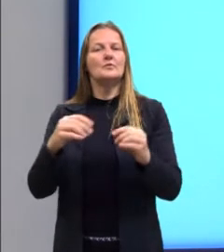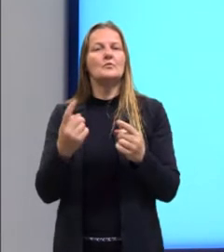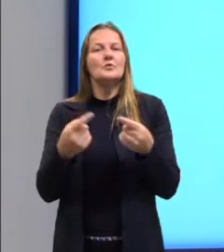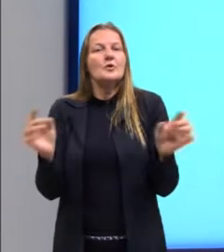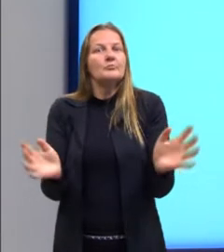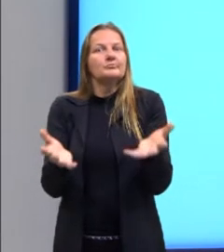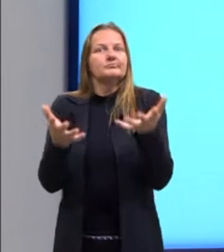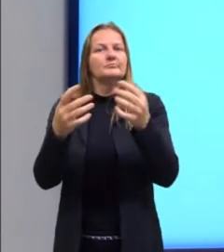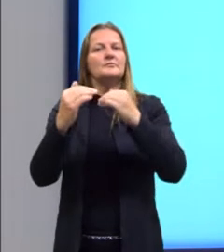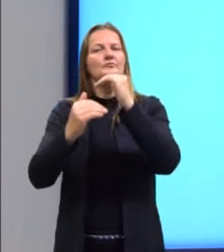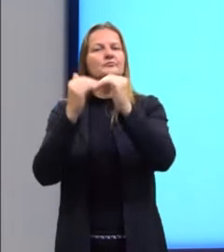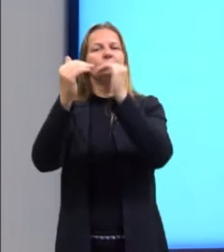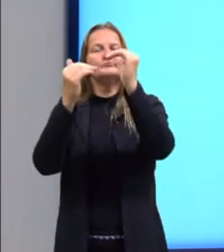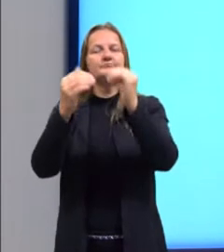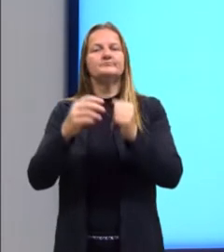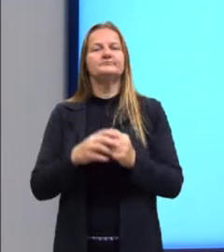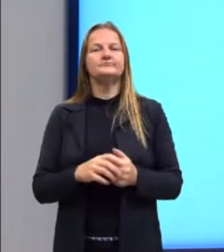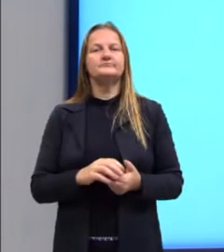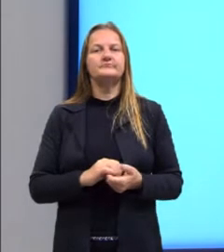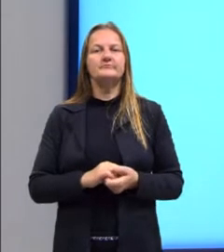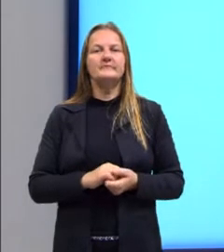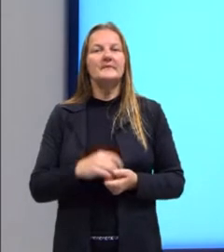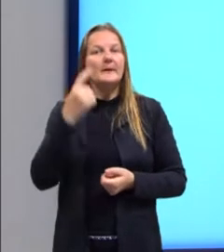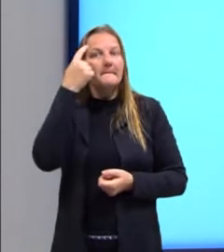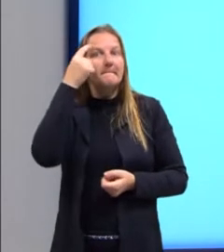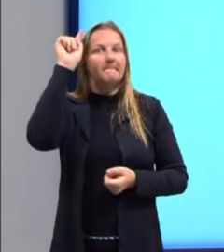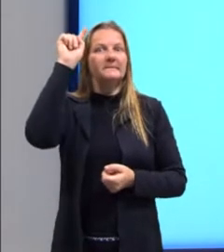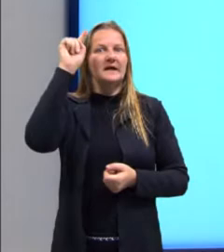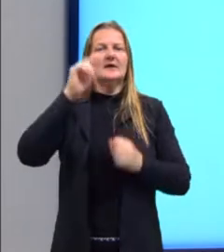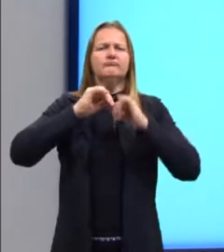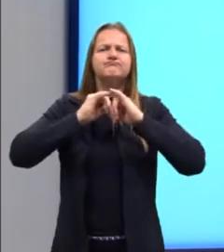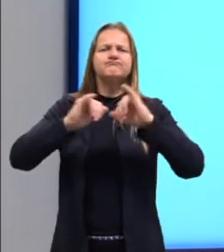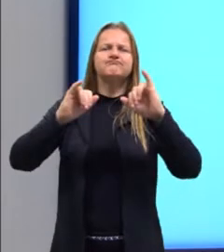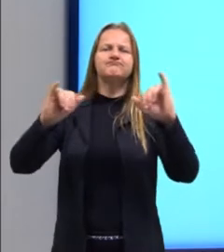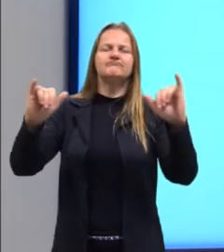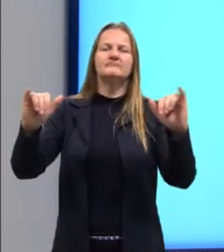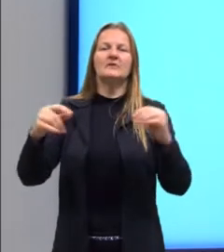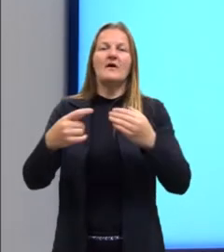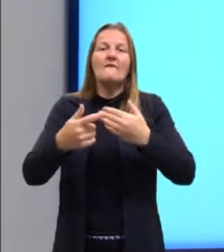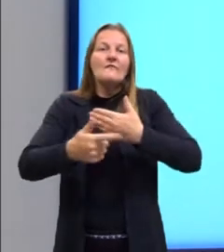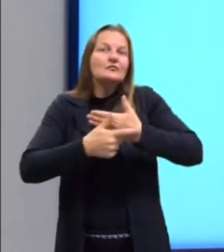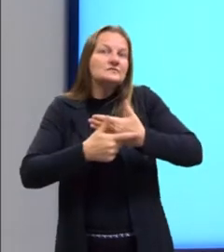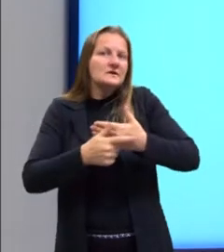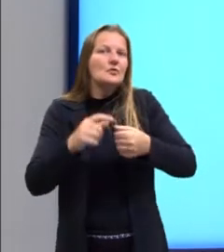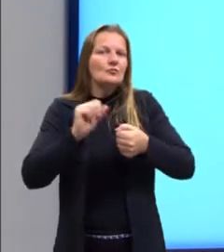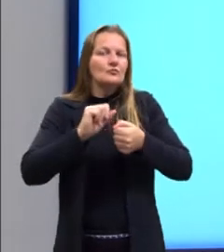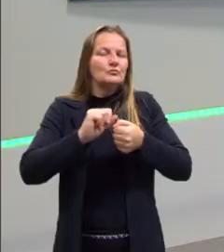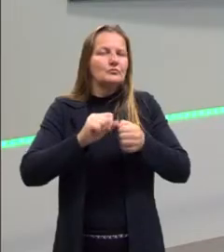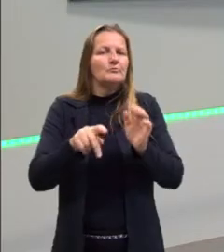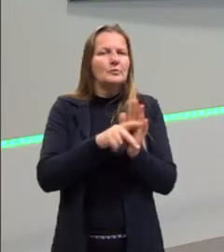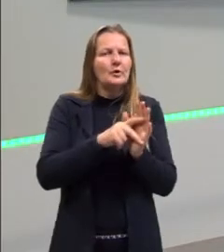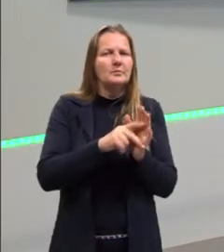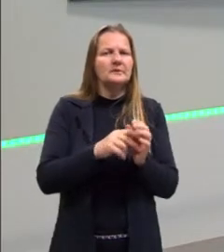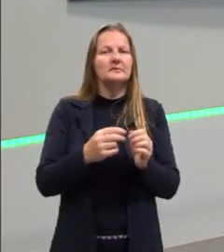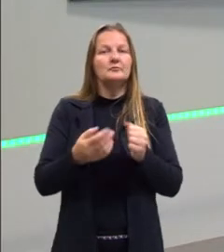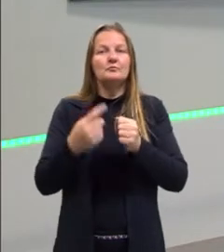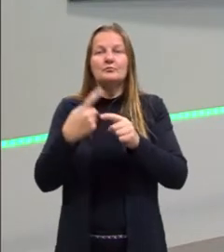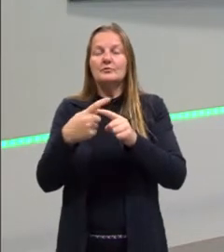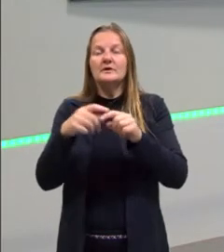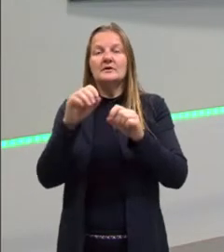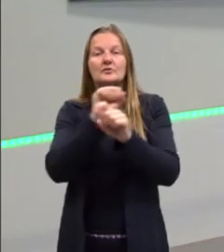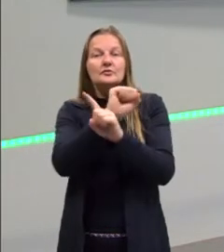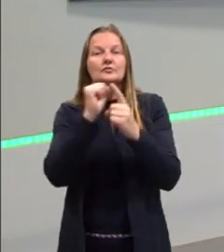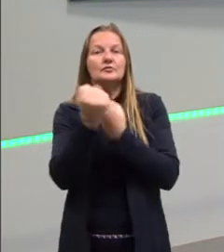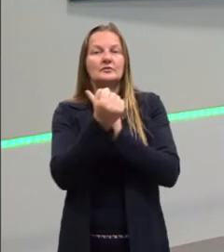um produto, promover uma ideia, um serviço. E, através dessa promoção desse